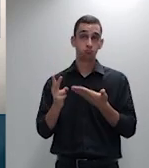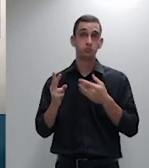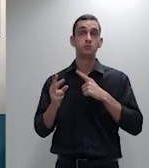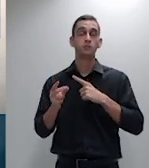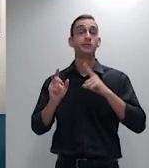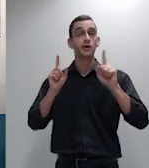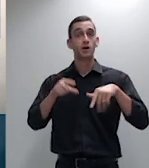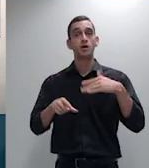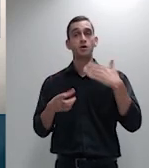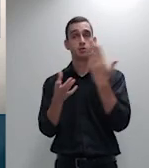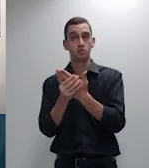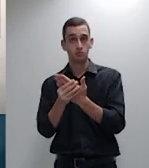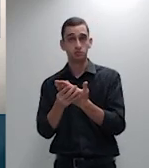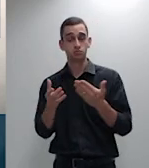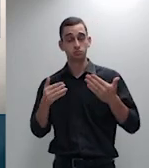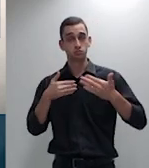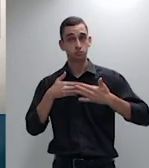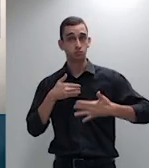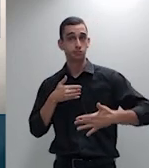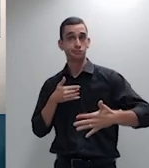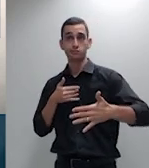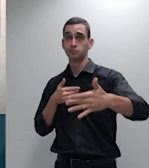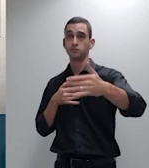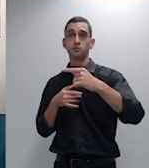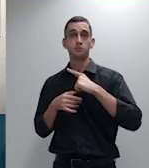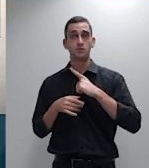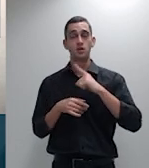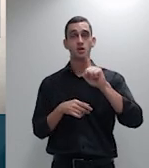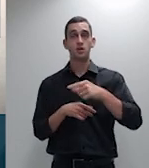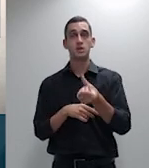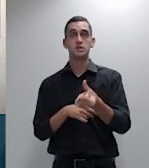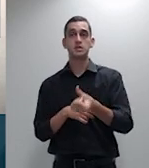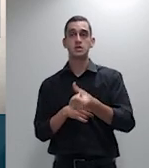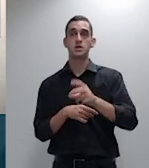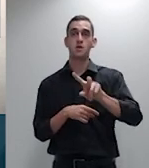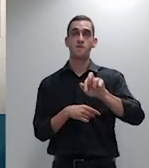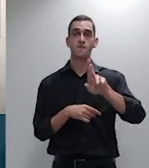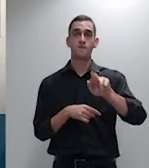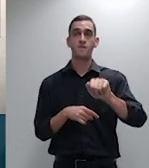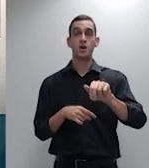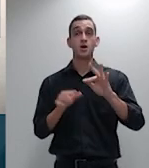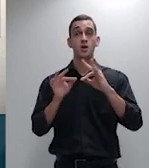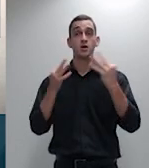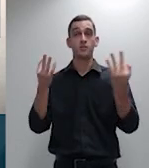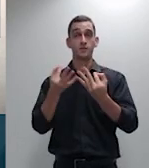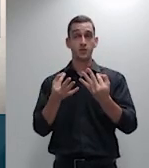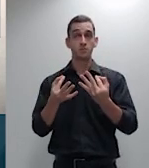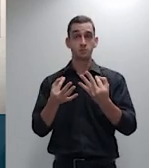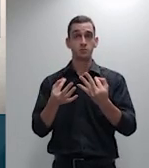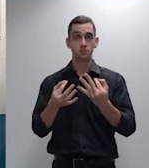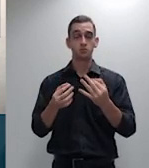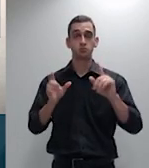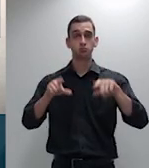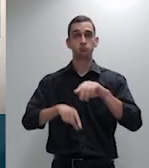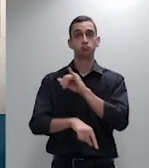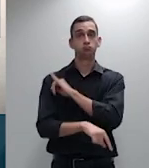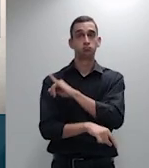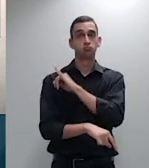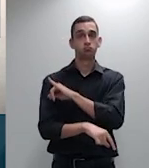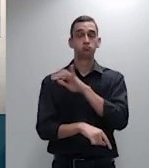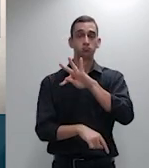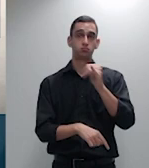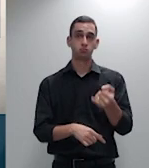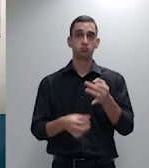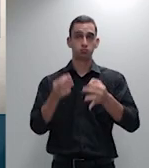na 6ª vara da família do Rio de Janeiro e com efeito o respeitável juízo da 12ª vara da